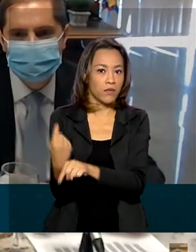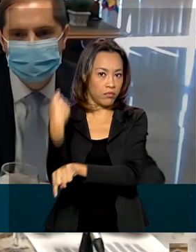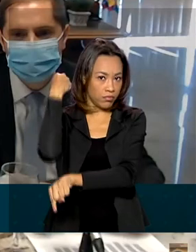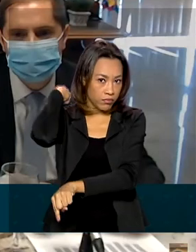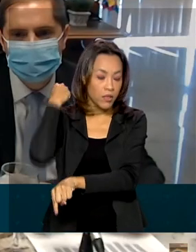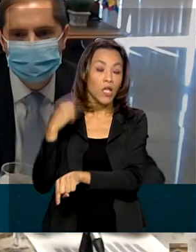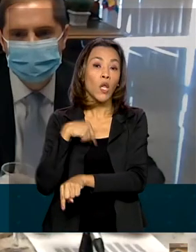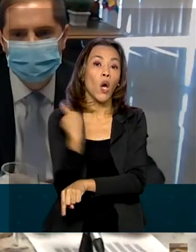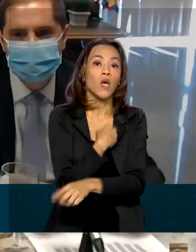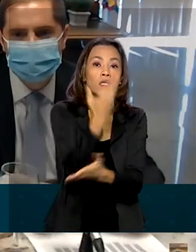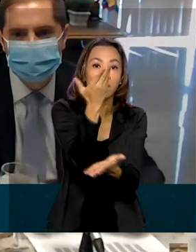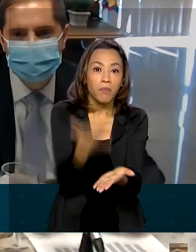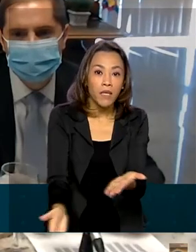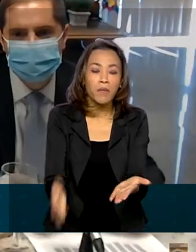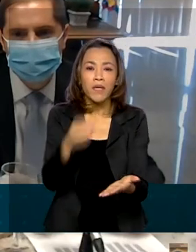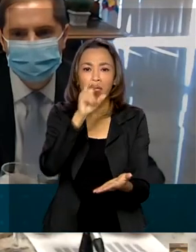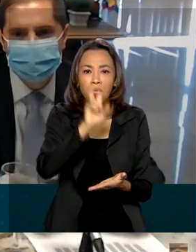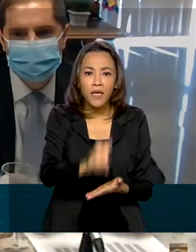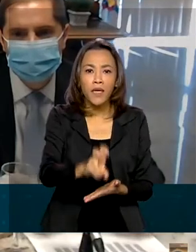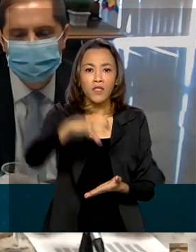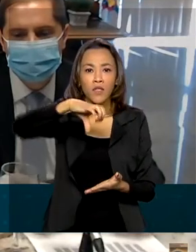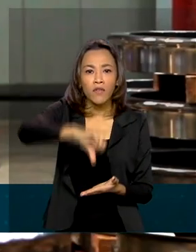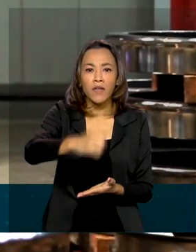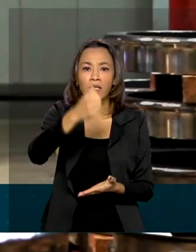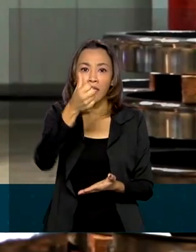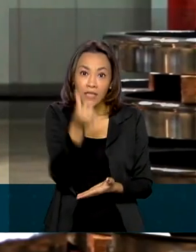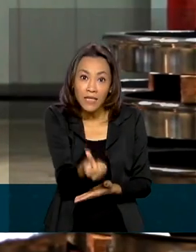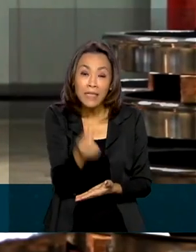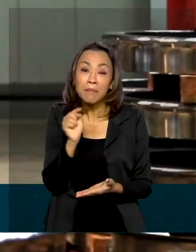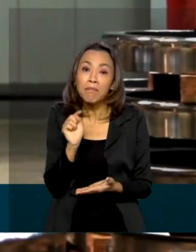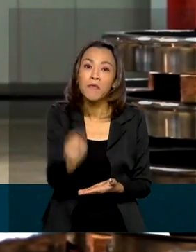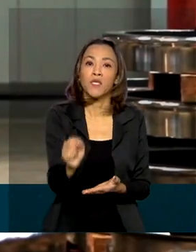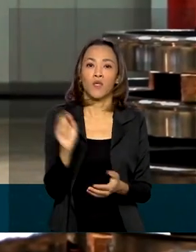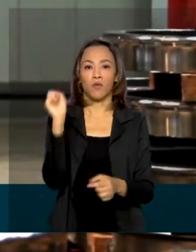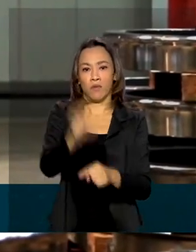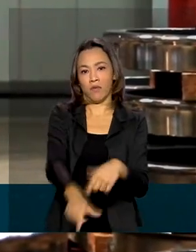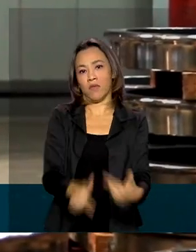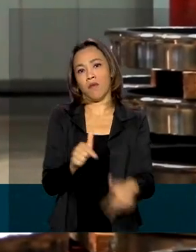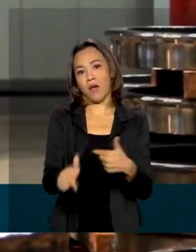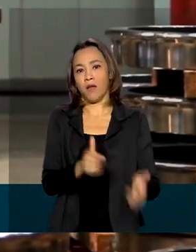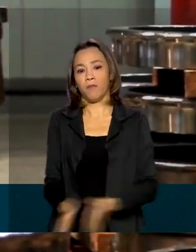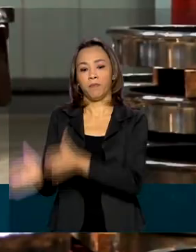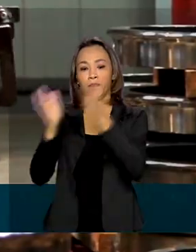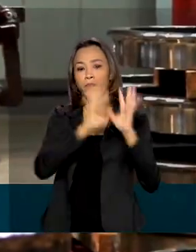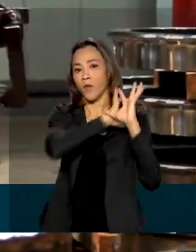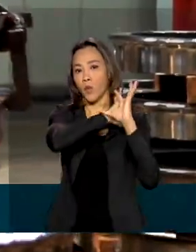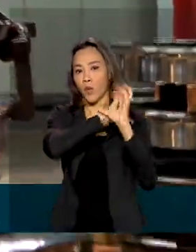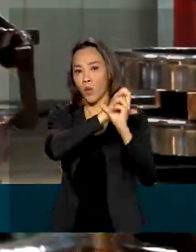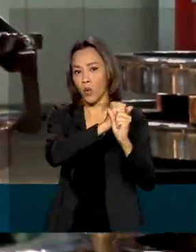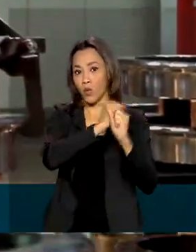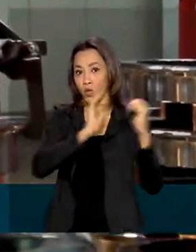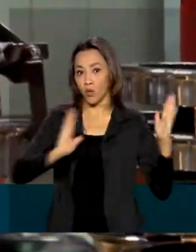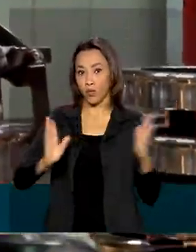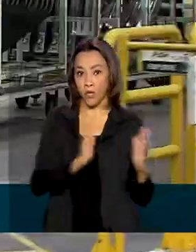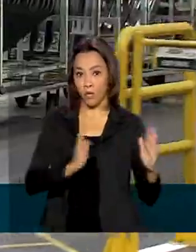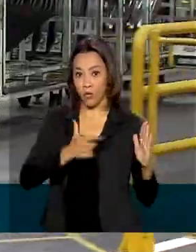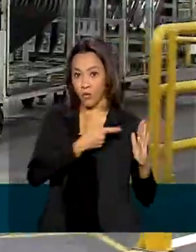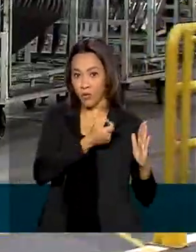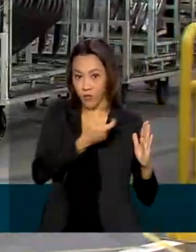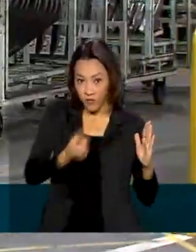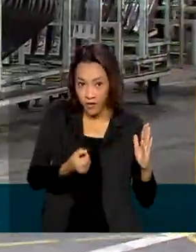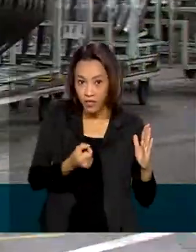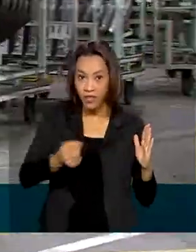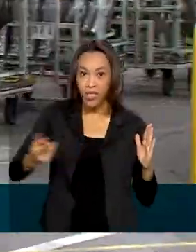596 mil empregos. E o acumulado de 2020, quando nós fomos atingidos